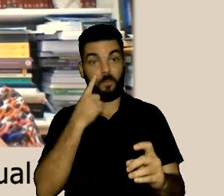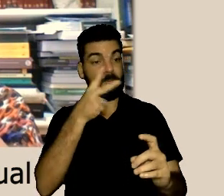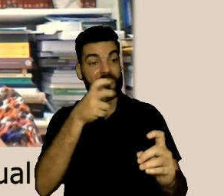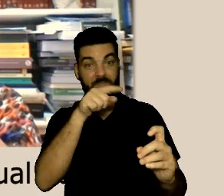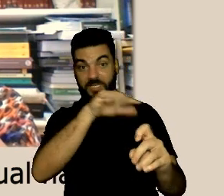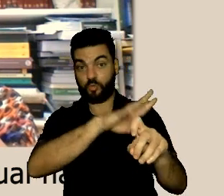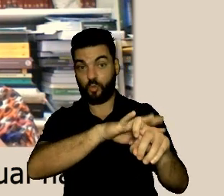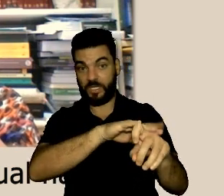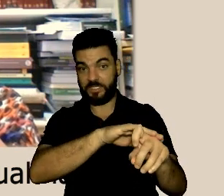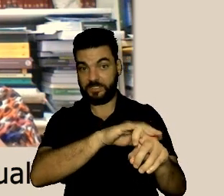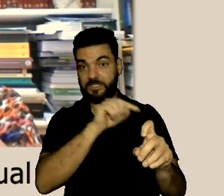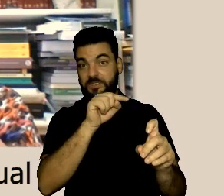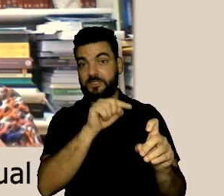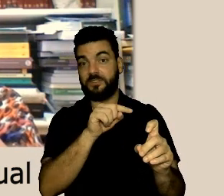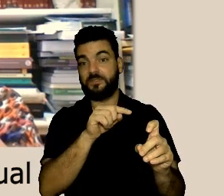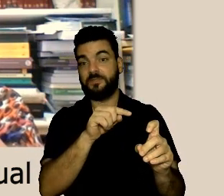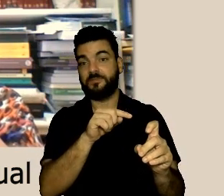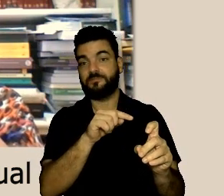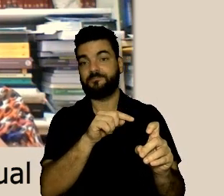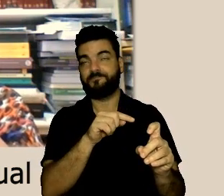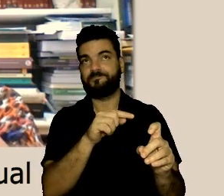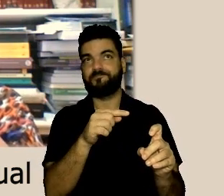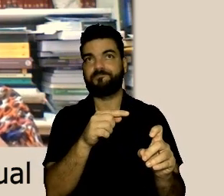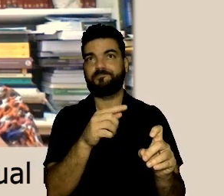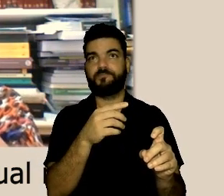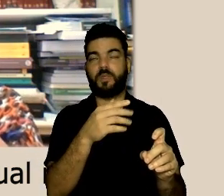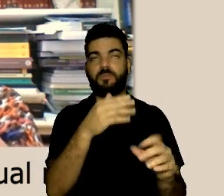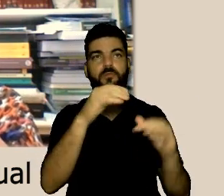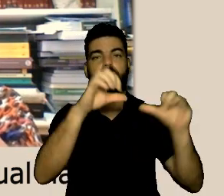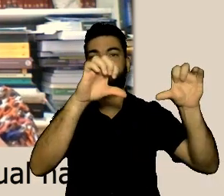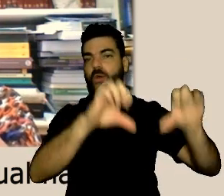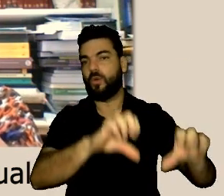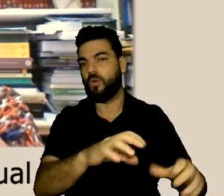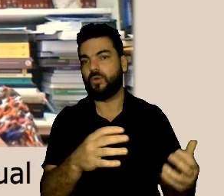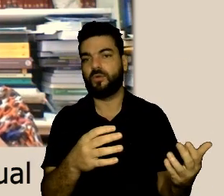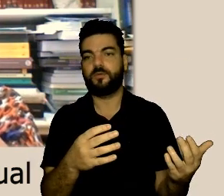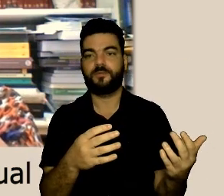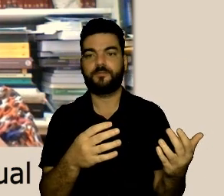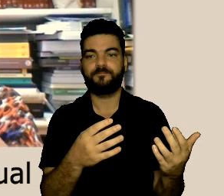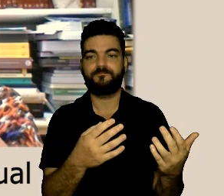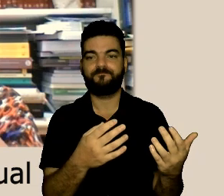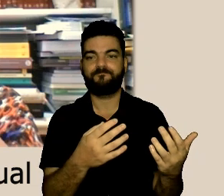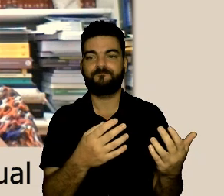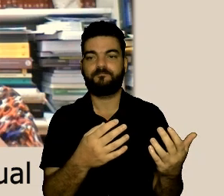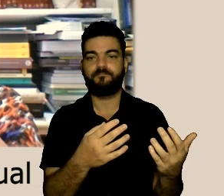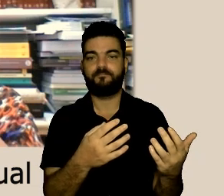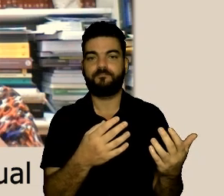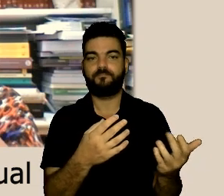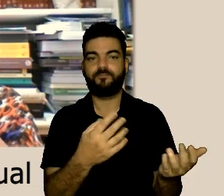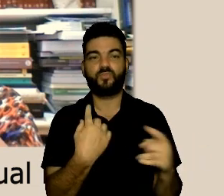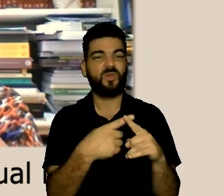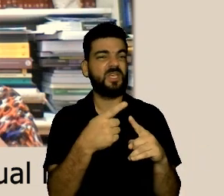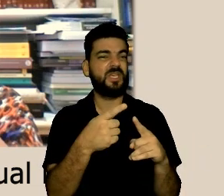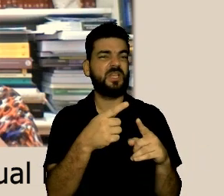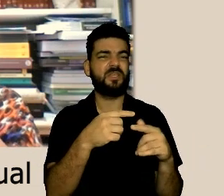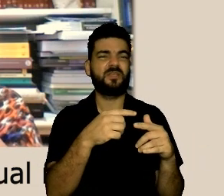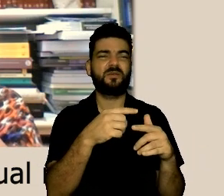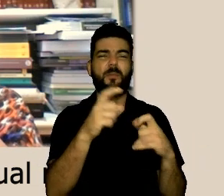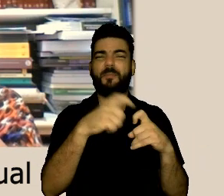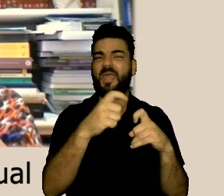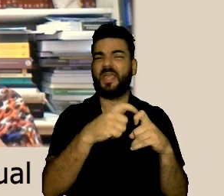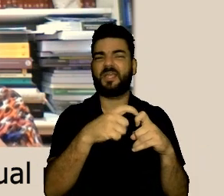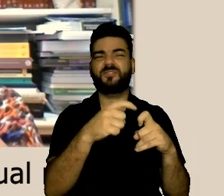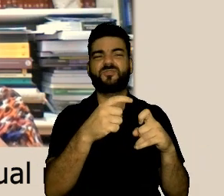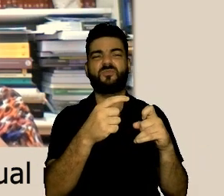assim essa é a minha opinião hoje o adoecimento ele ele provocou um adoecimento que a pessoa